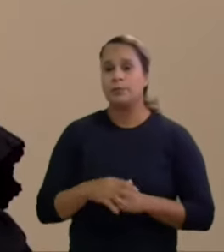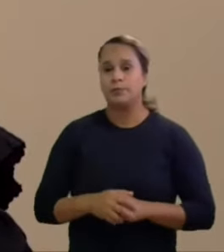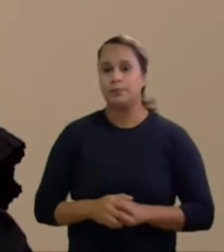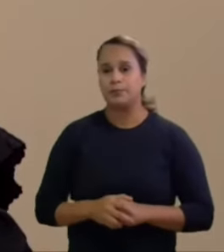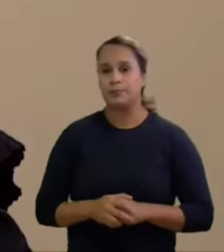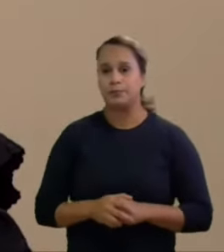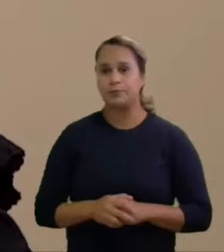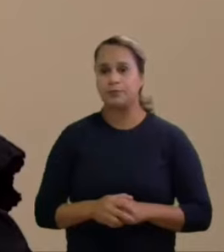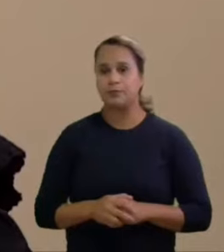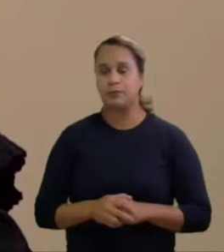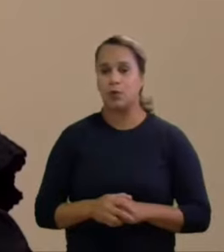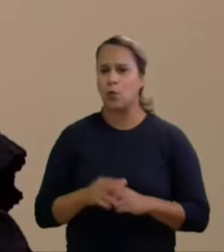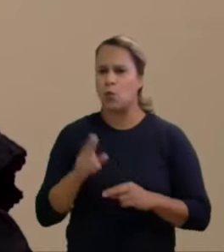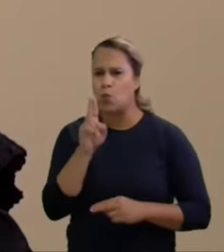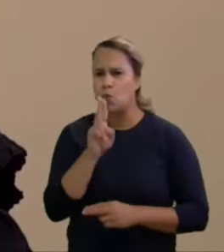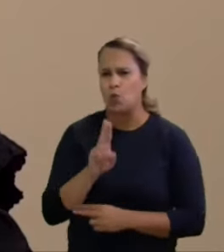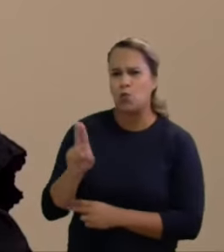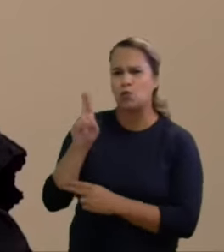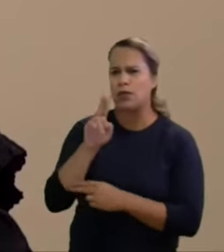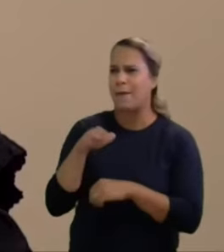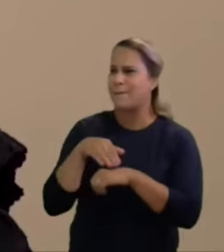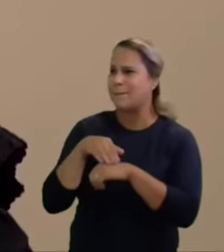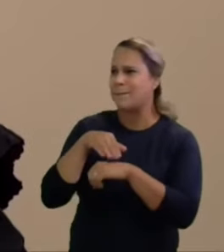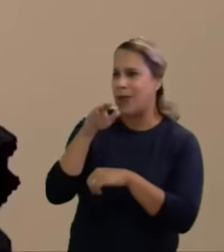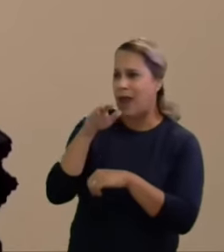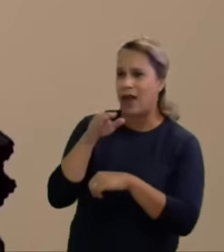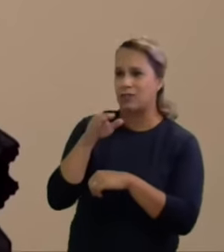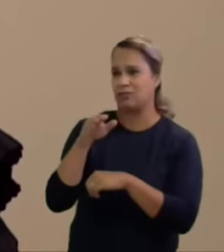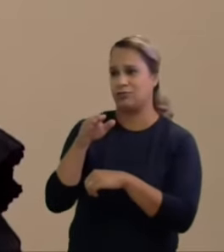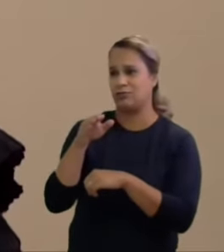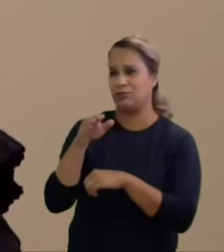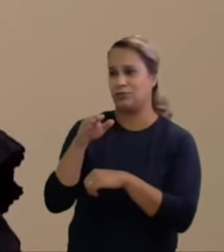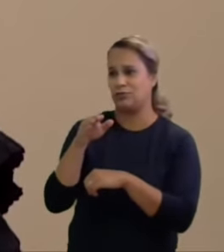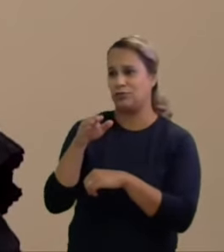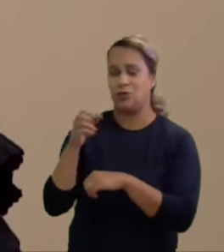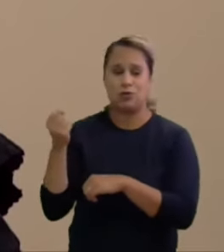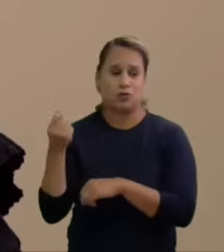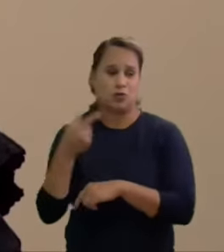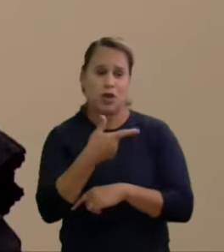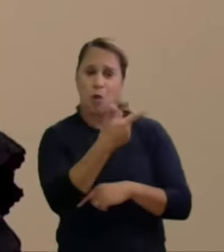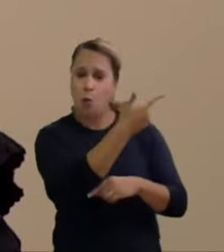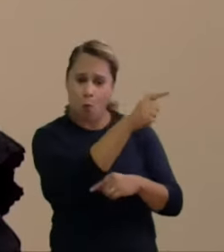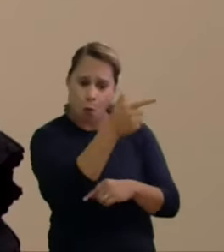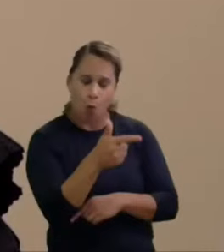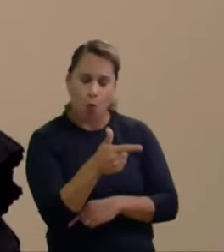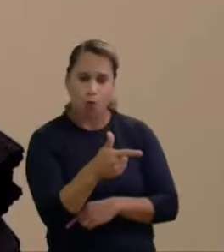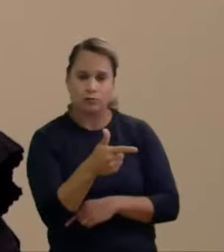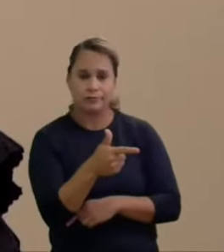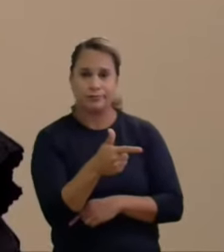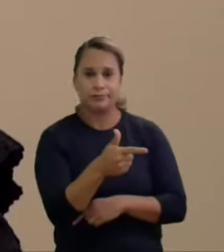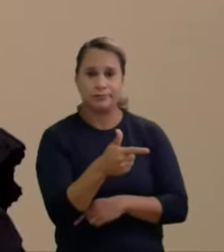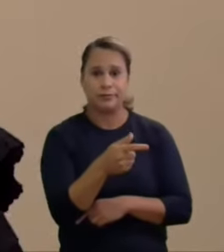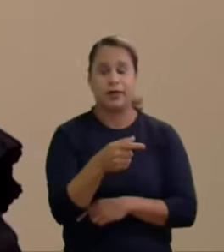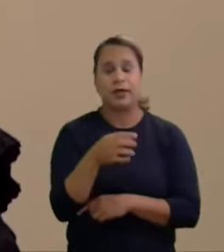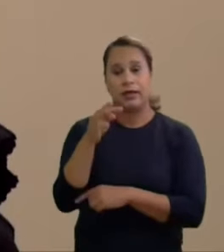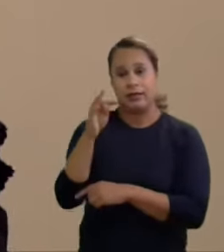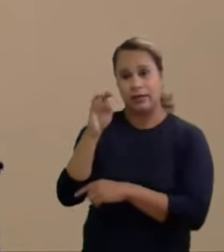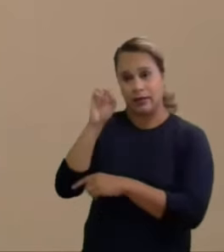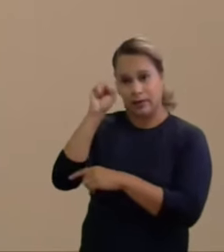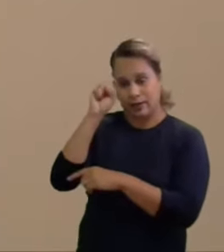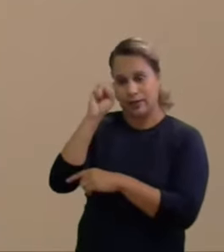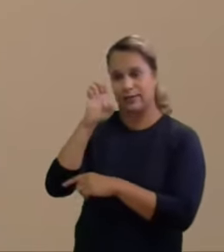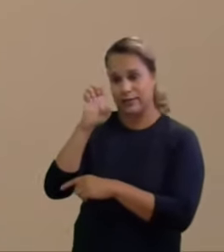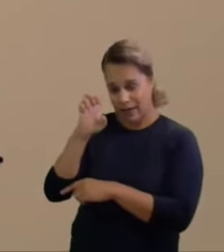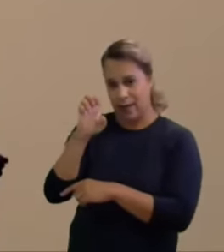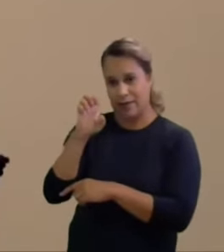super uso, em usar mais do que os outros. De fato, é o que pensa o TSE, não se trata no caso de, aspas, eu